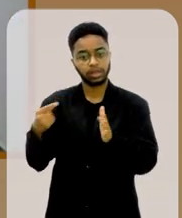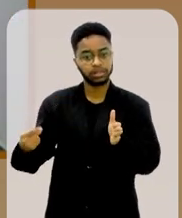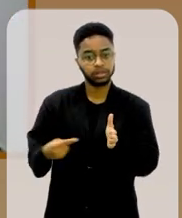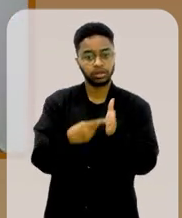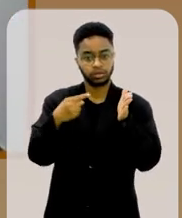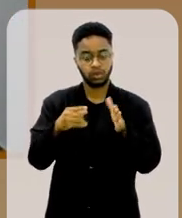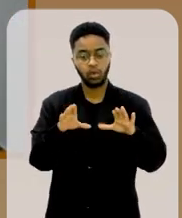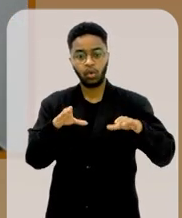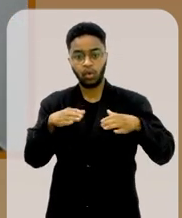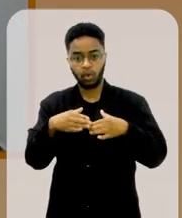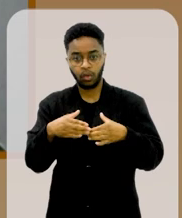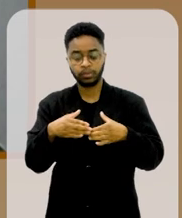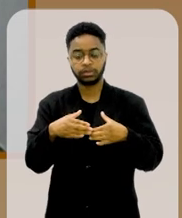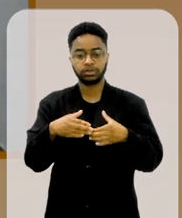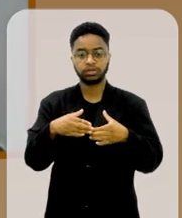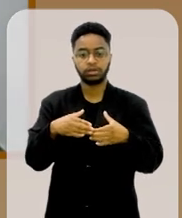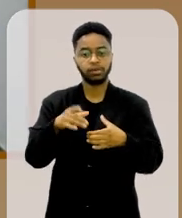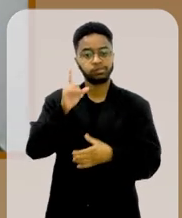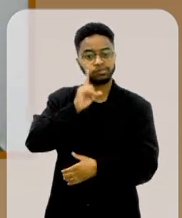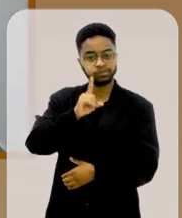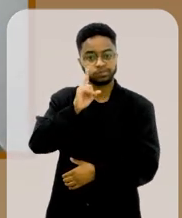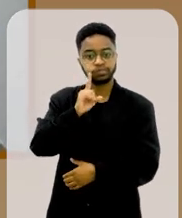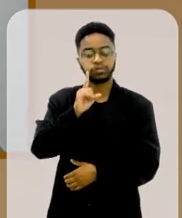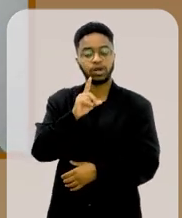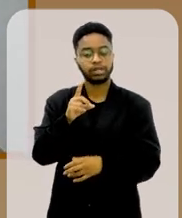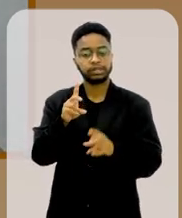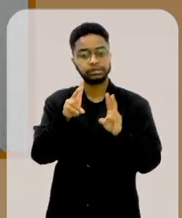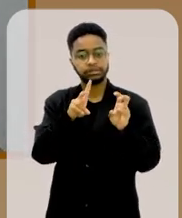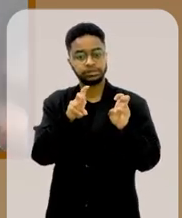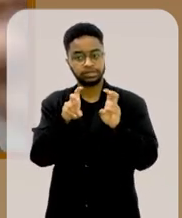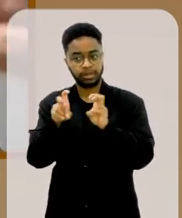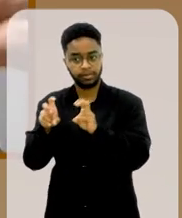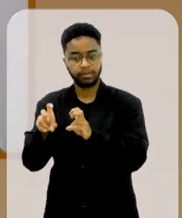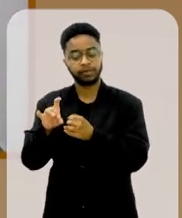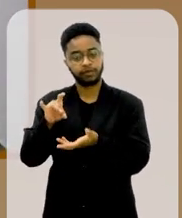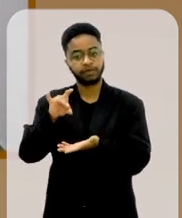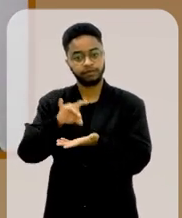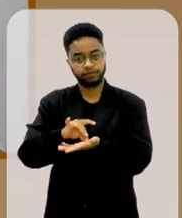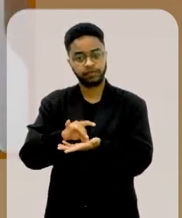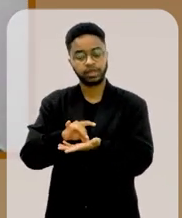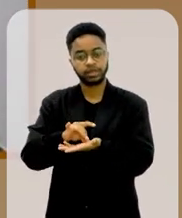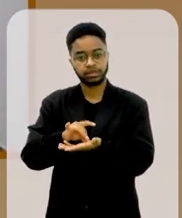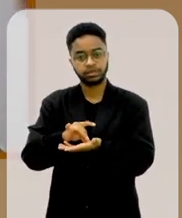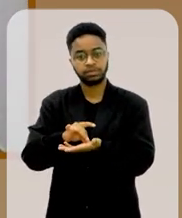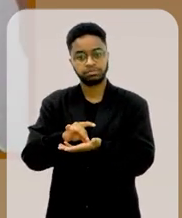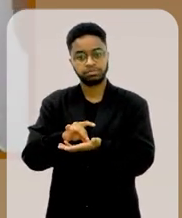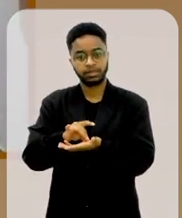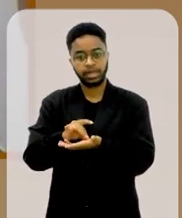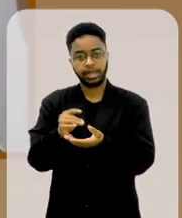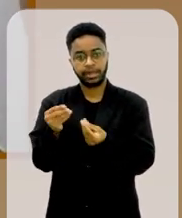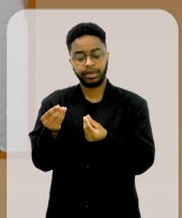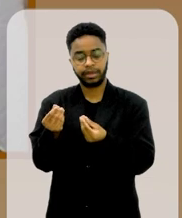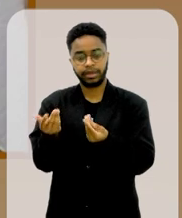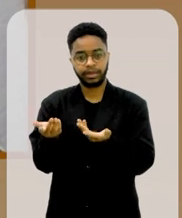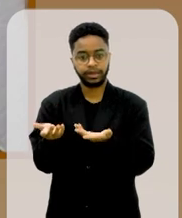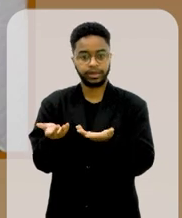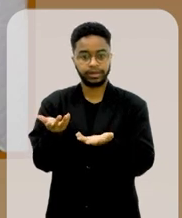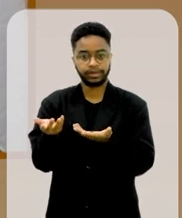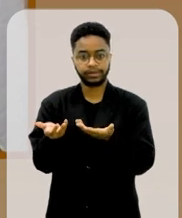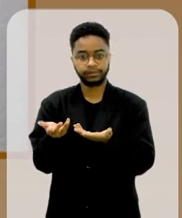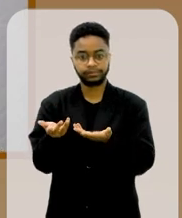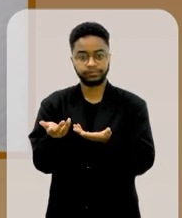OEA ao Comitê Interamericano, esse caso que era exatamente o caso que